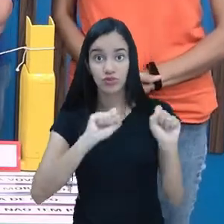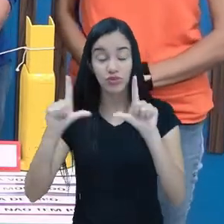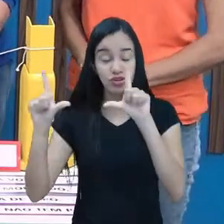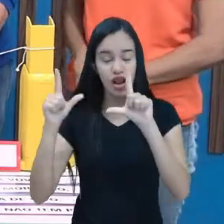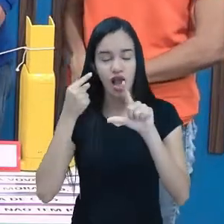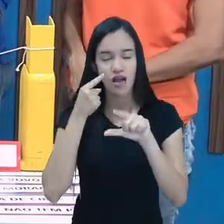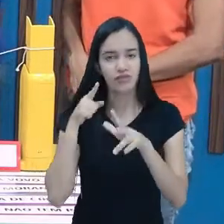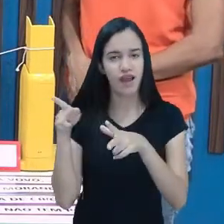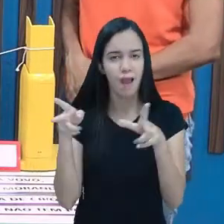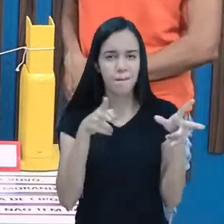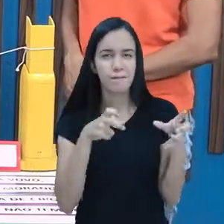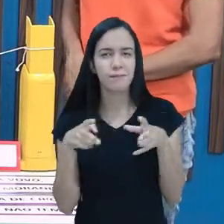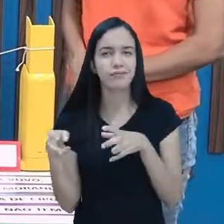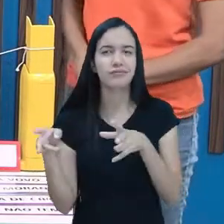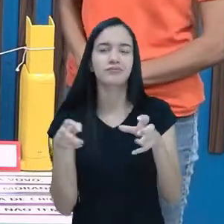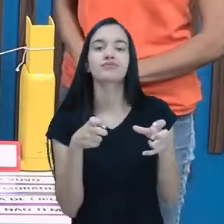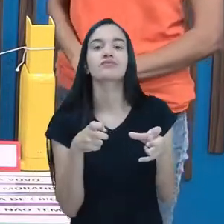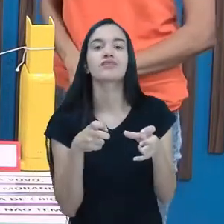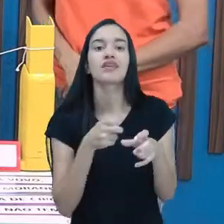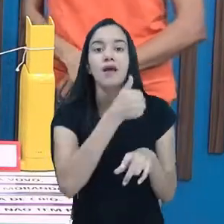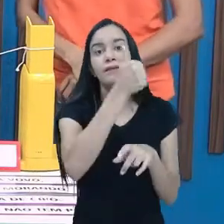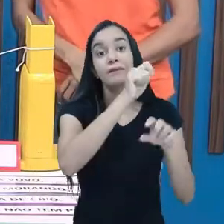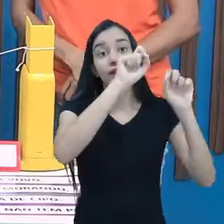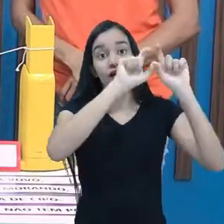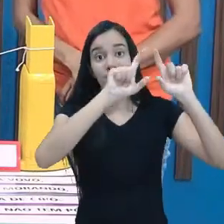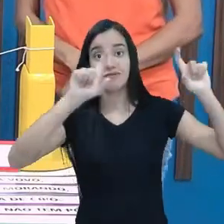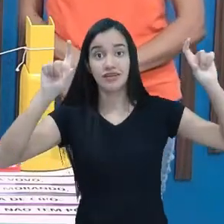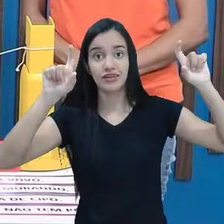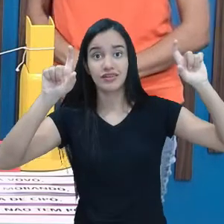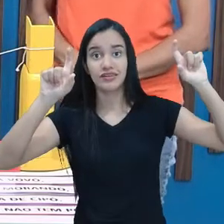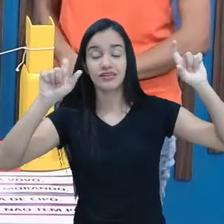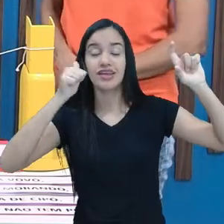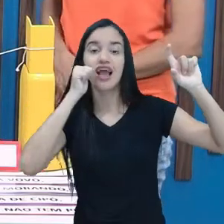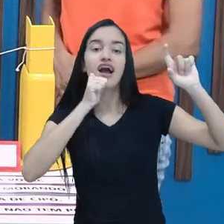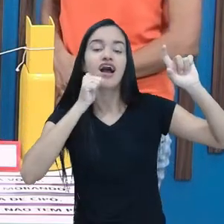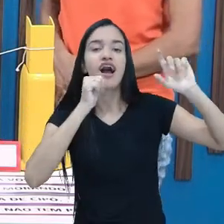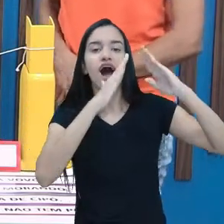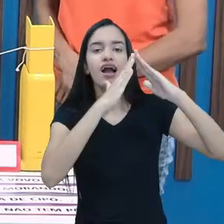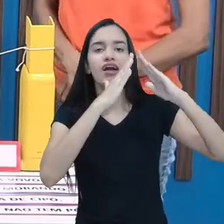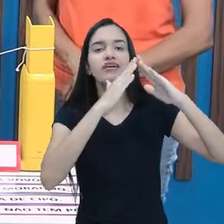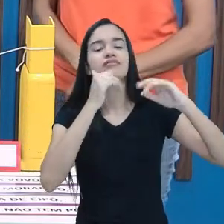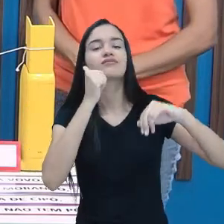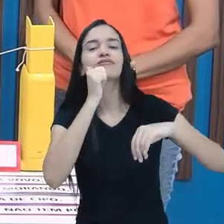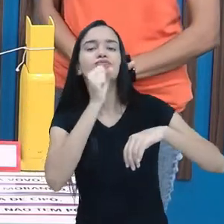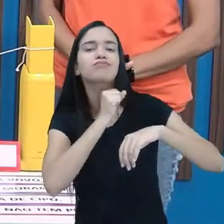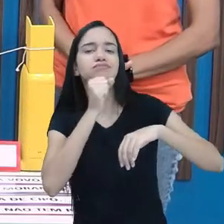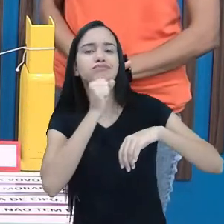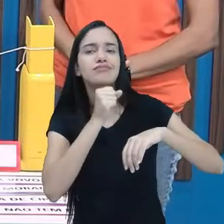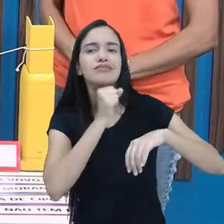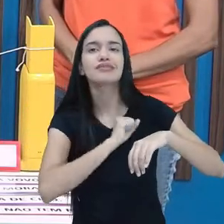Boa ideia, professora. Olha aqui. A primeira frase a gente já colocou lá, né? A casinha da vovó. Então a segunda,